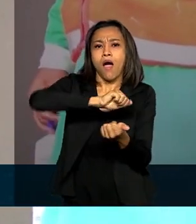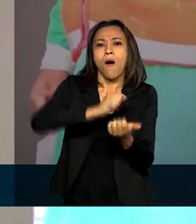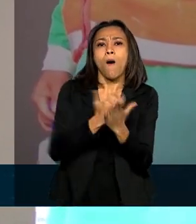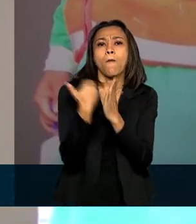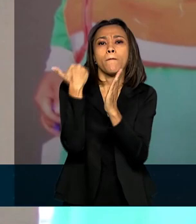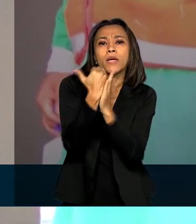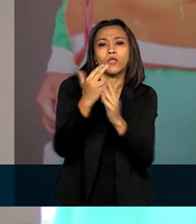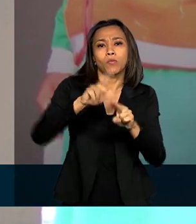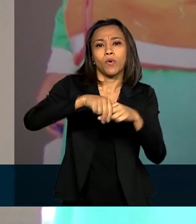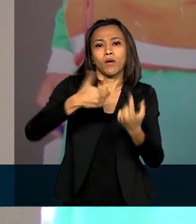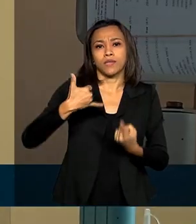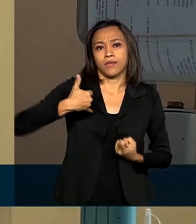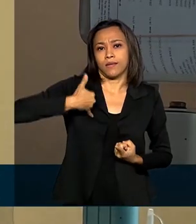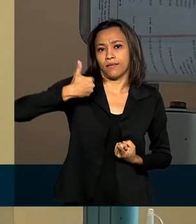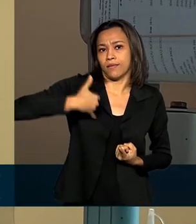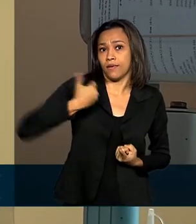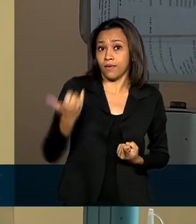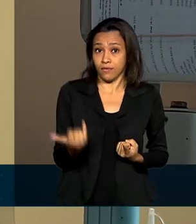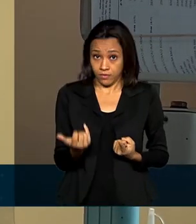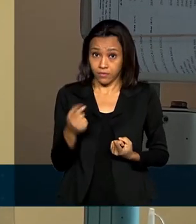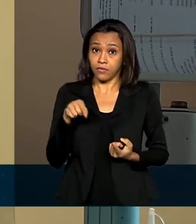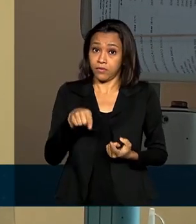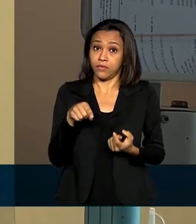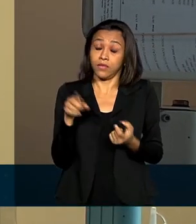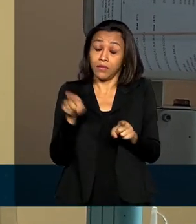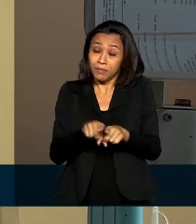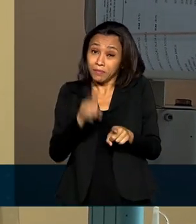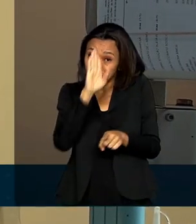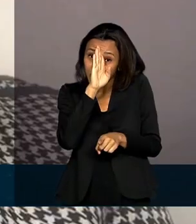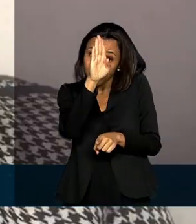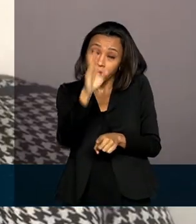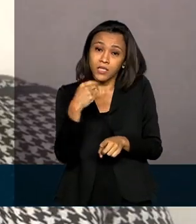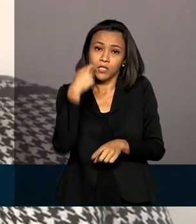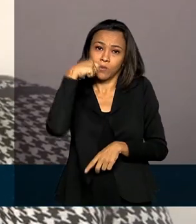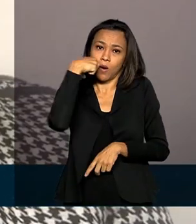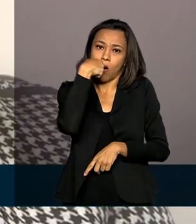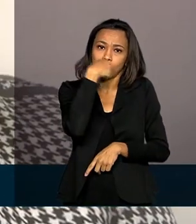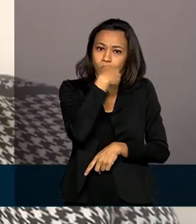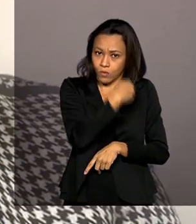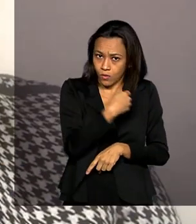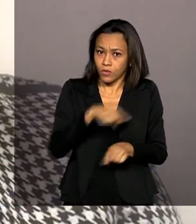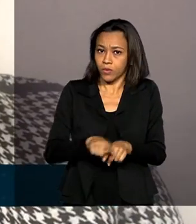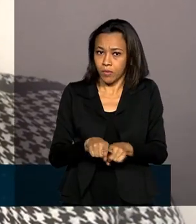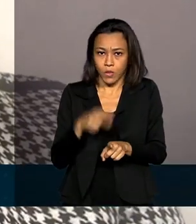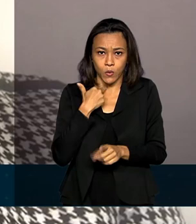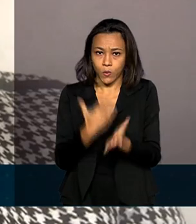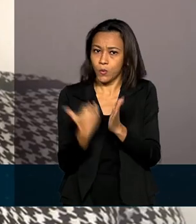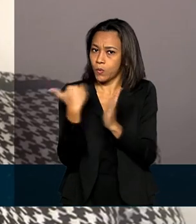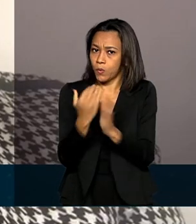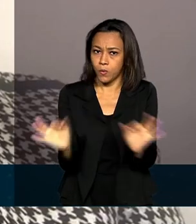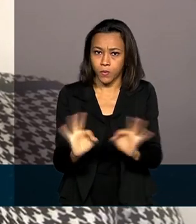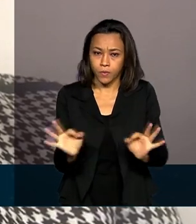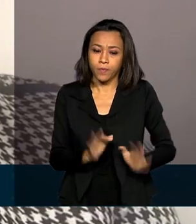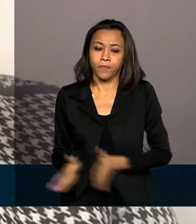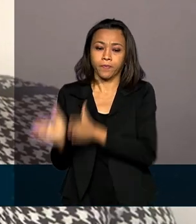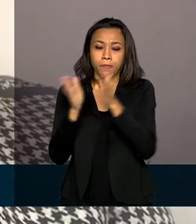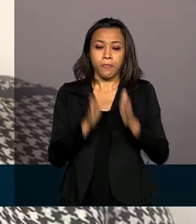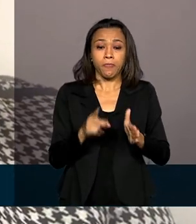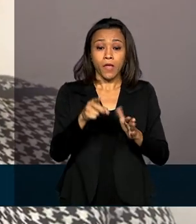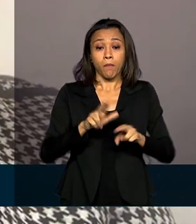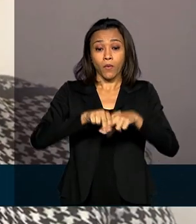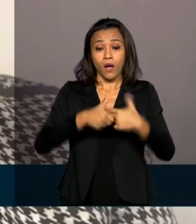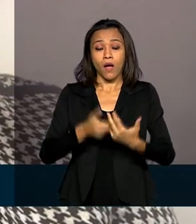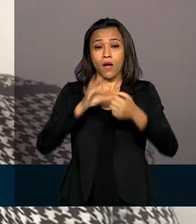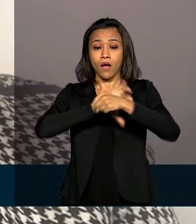planos de assistência médica e exclusivamente odontológica. Em face da pandemia do Covid-19, que